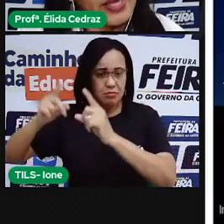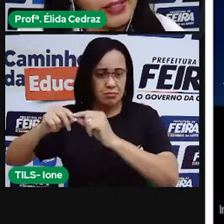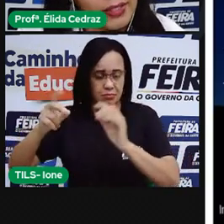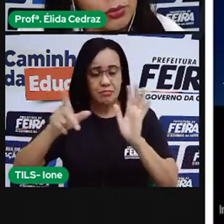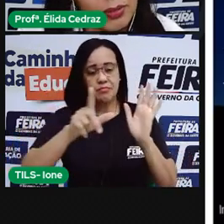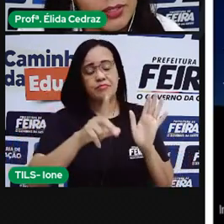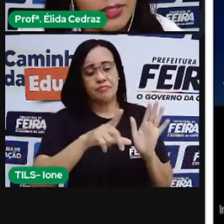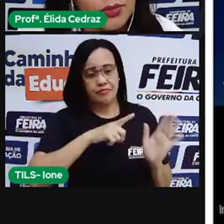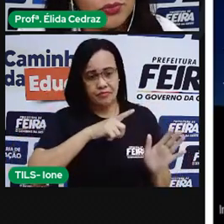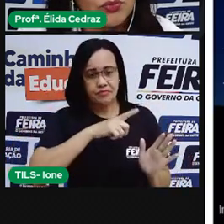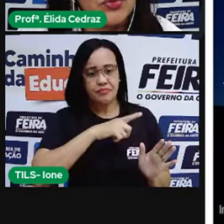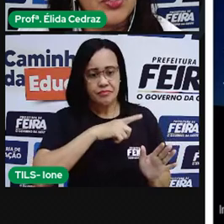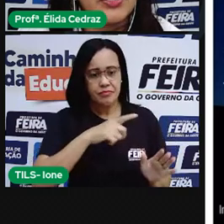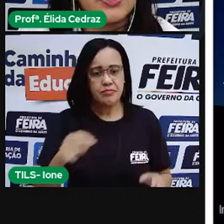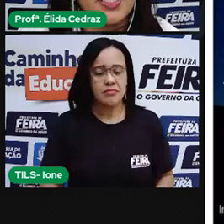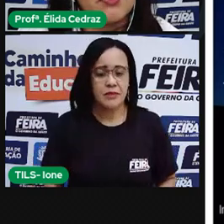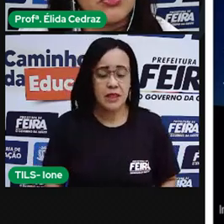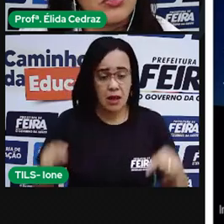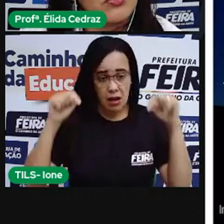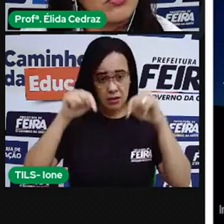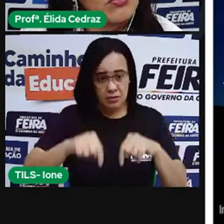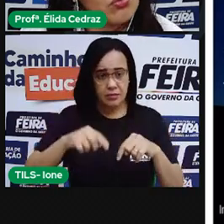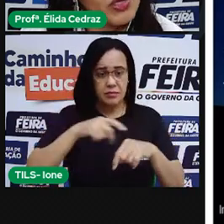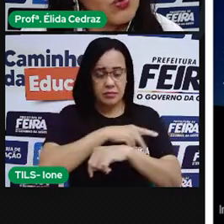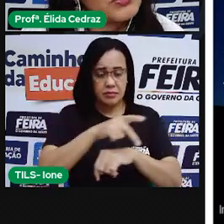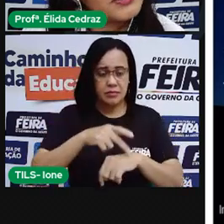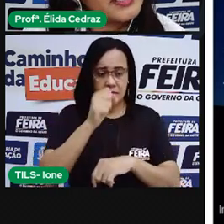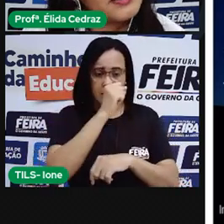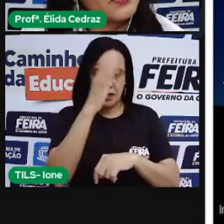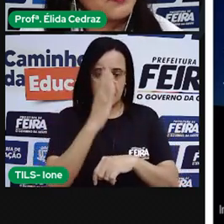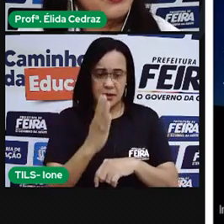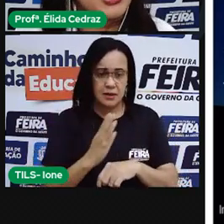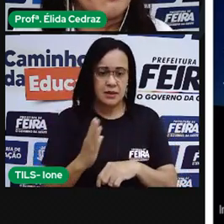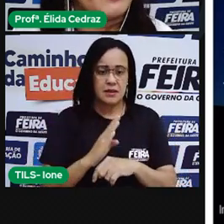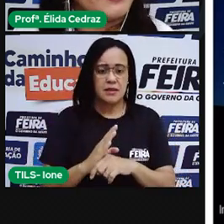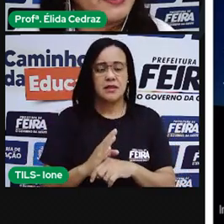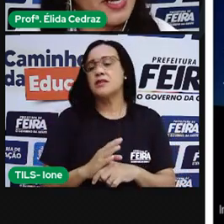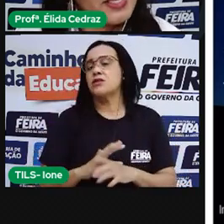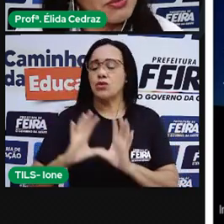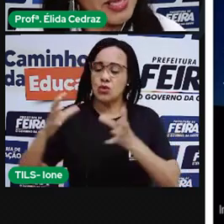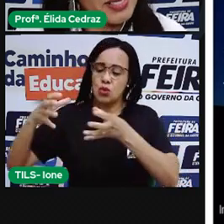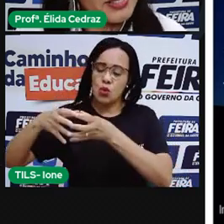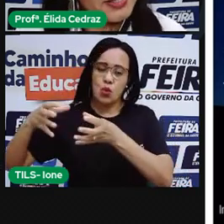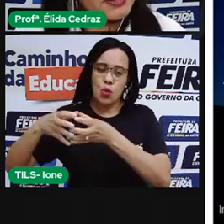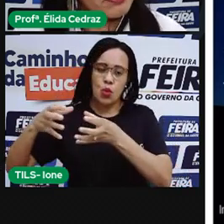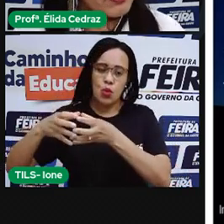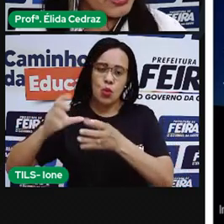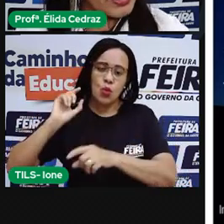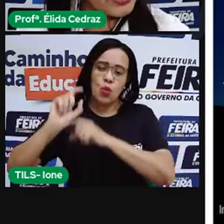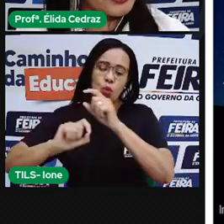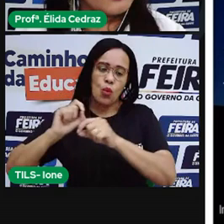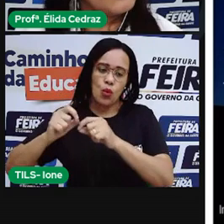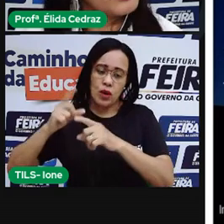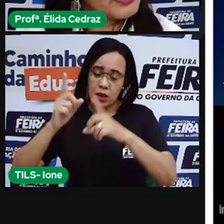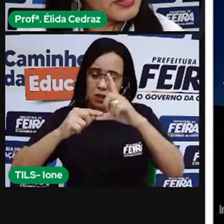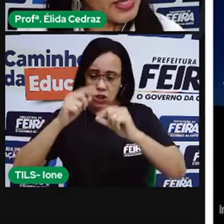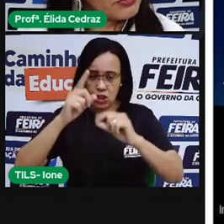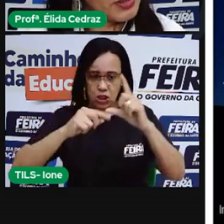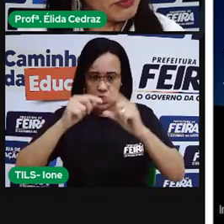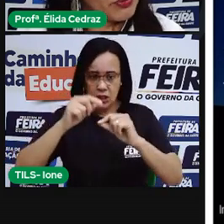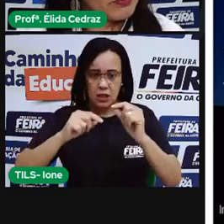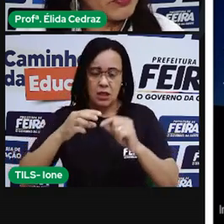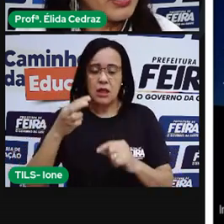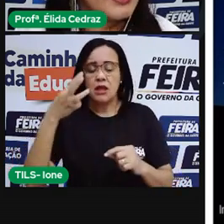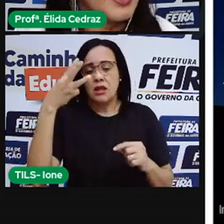Aqui no Brasil, nós temos uma constelação chamada Três Marias. Aqui, do lado